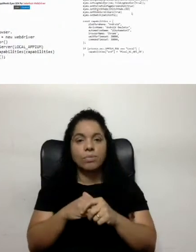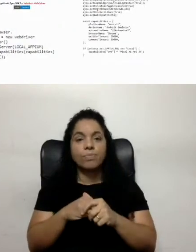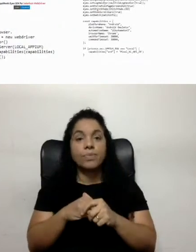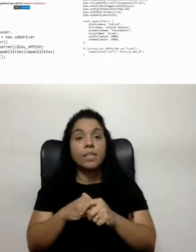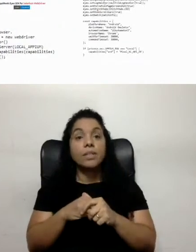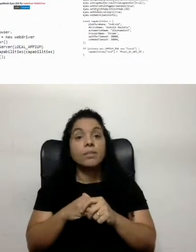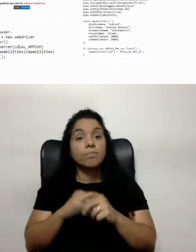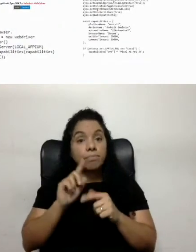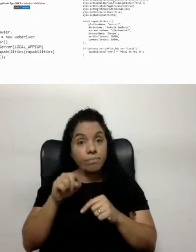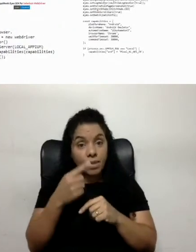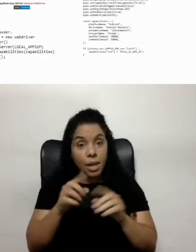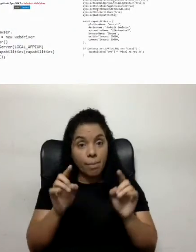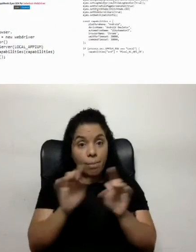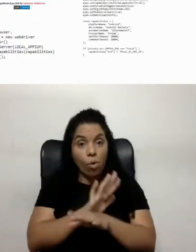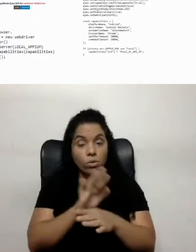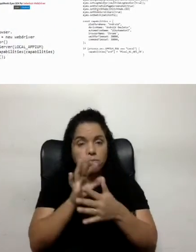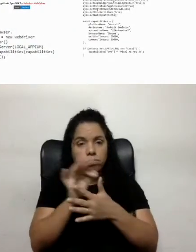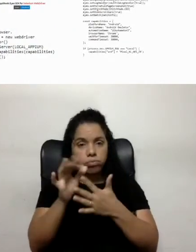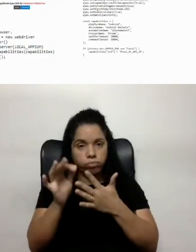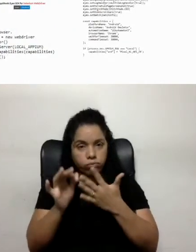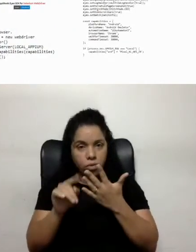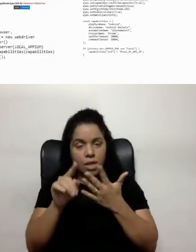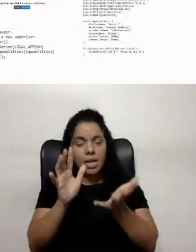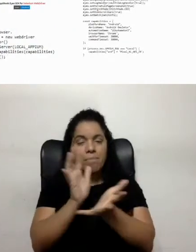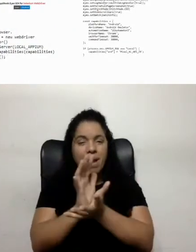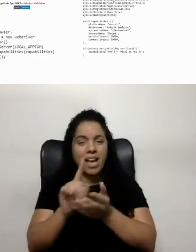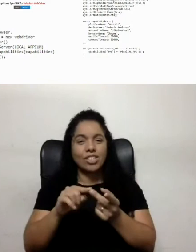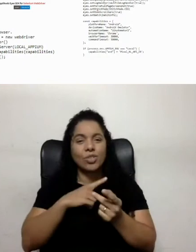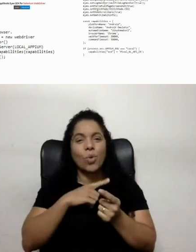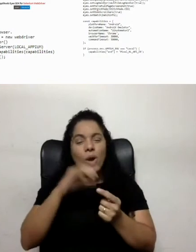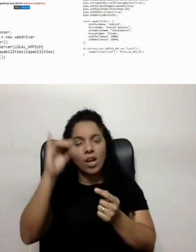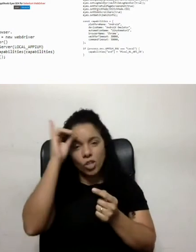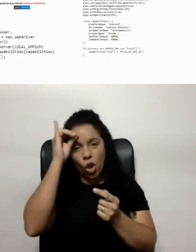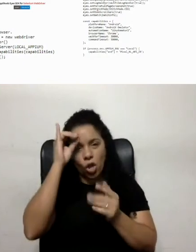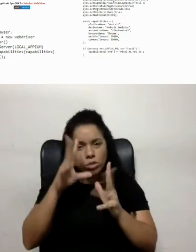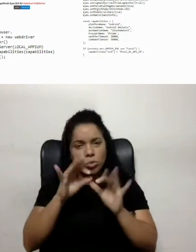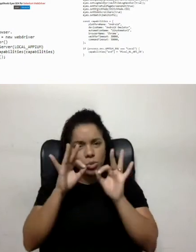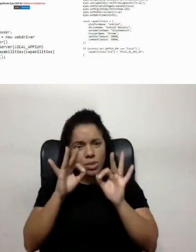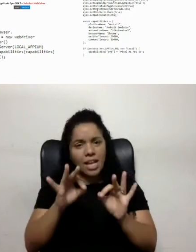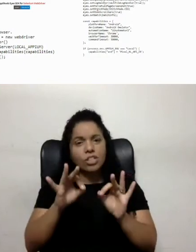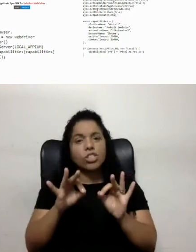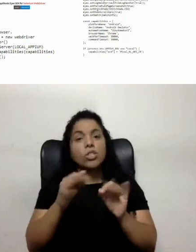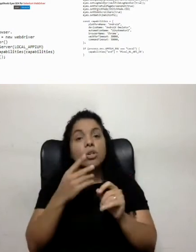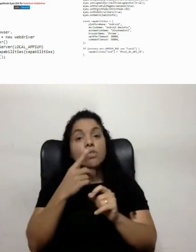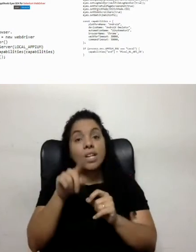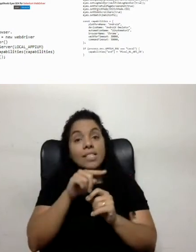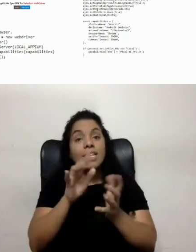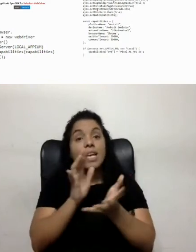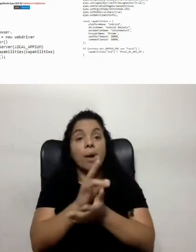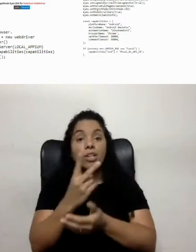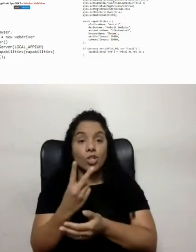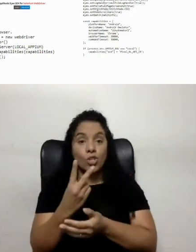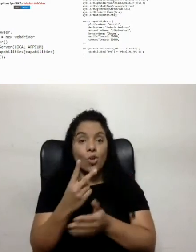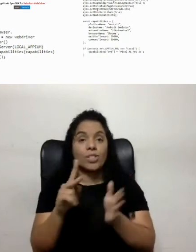Logo após eu configurar isso, pessoal, trazer essa parte do Android tudo certinho, eu digo que eu iria, isso aqui é a parte dois do nosso